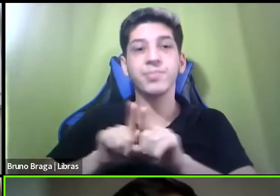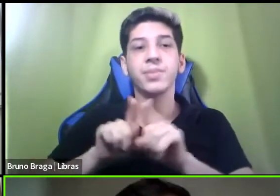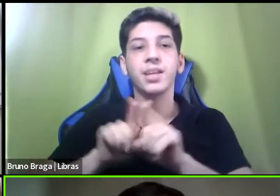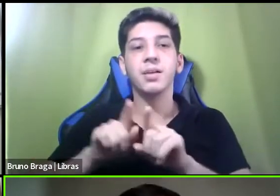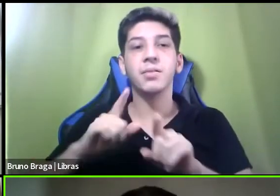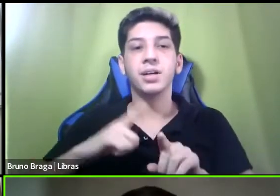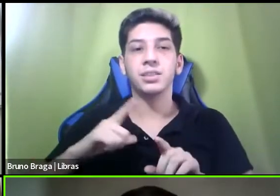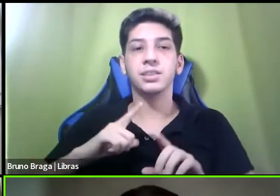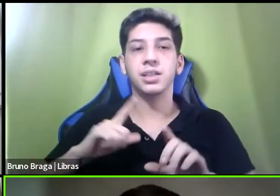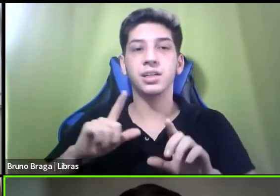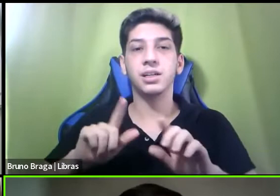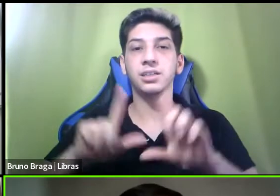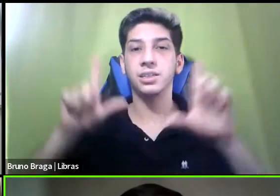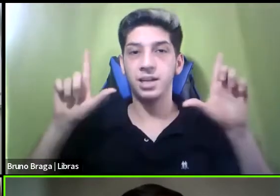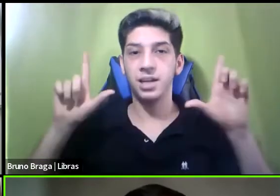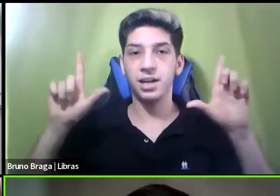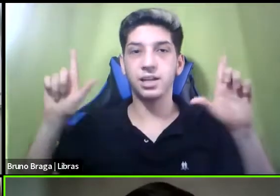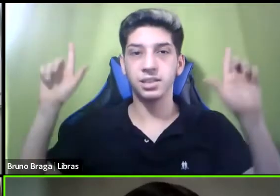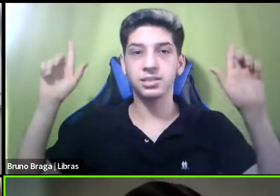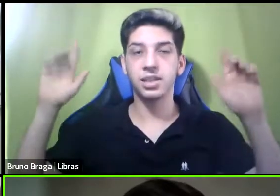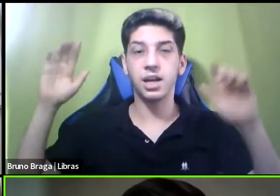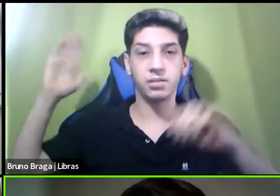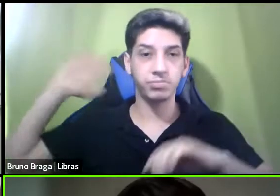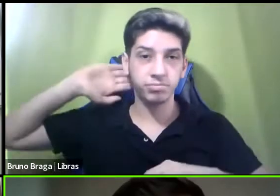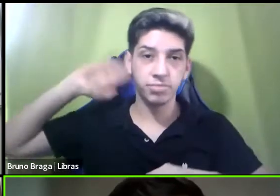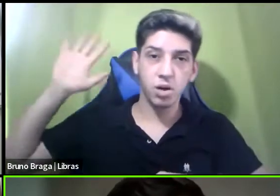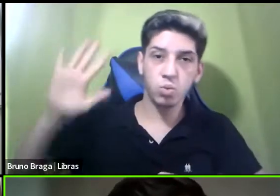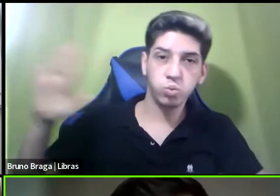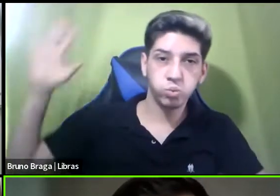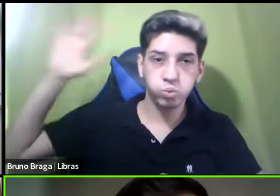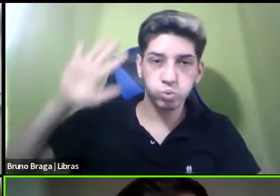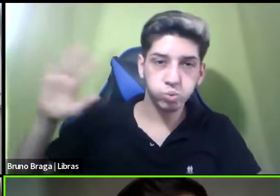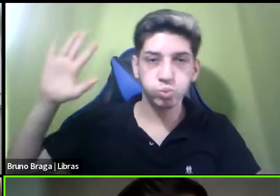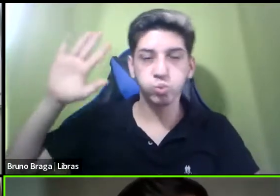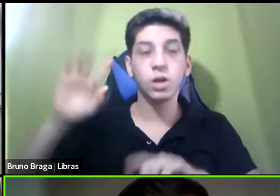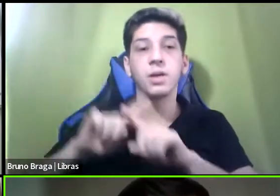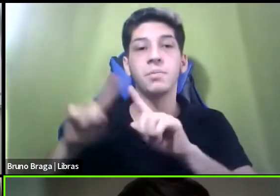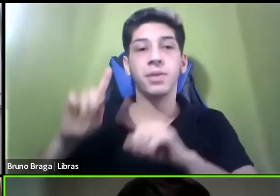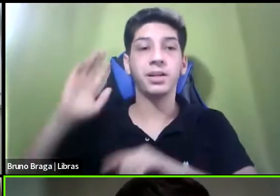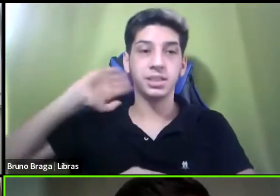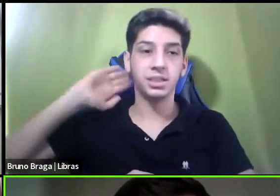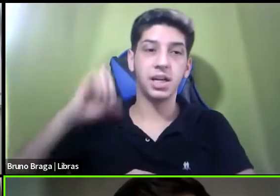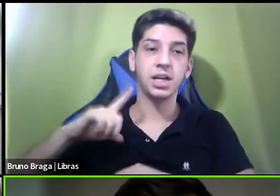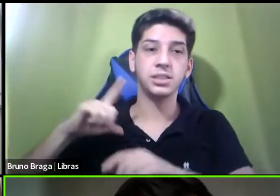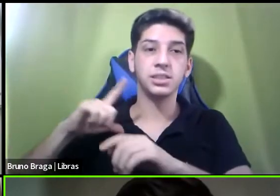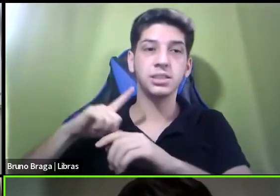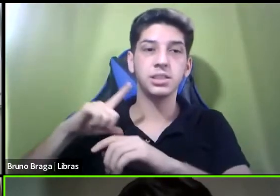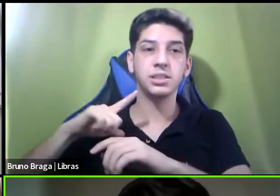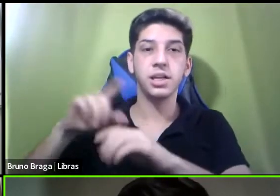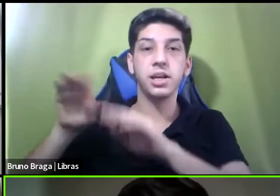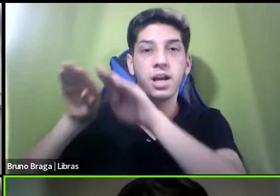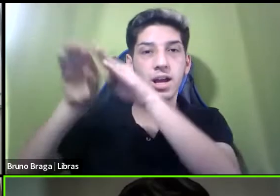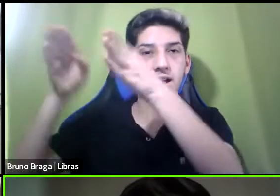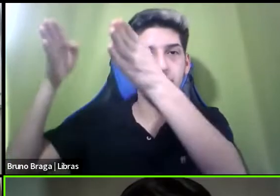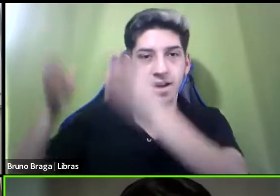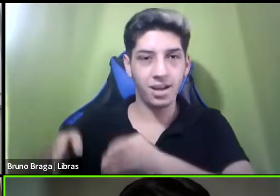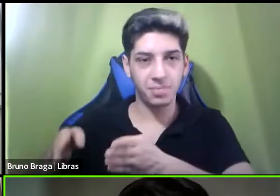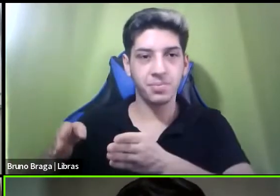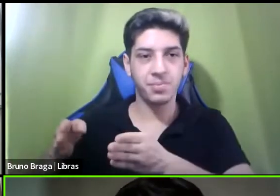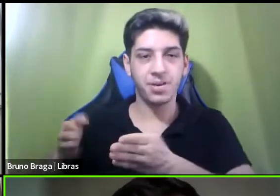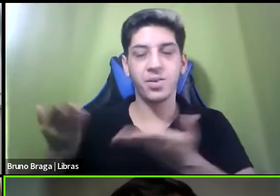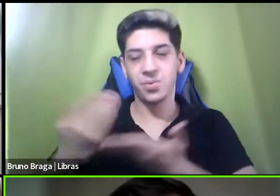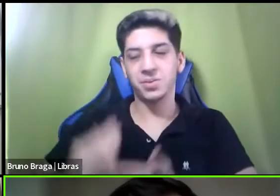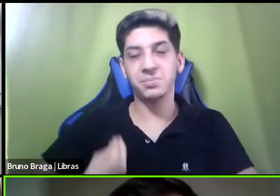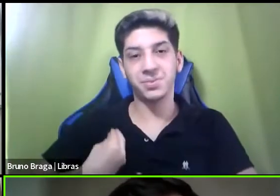com a minha tela desfocada mas atrás de mim tem um armário do escritório no qual eu estou aqui conversando com